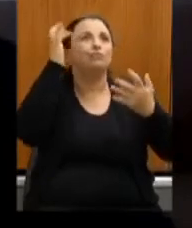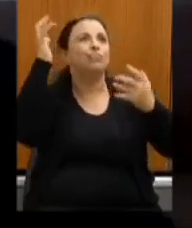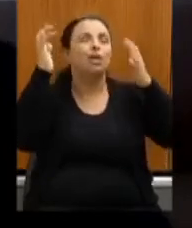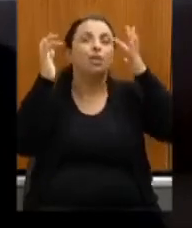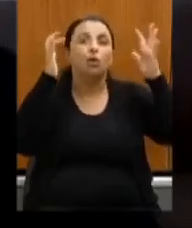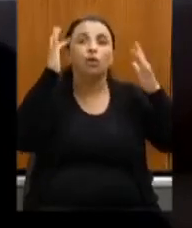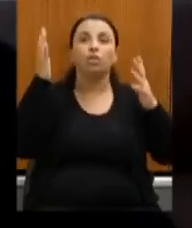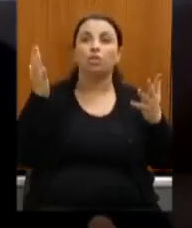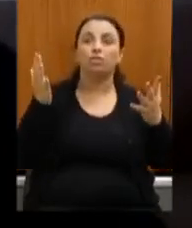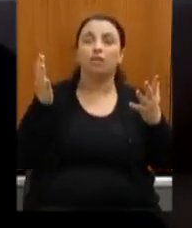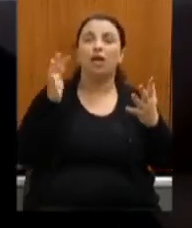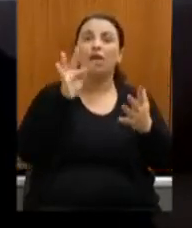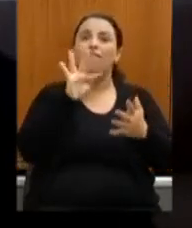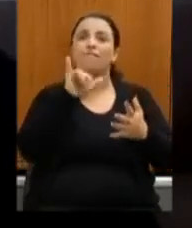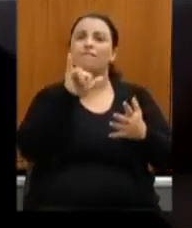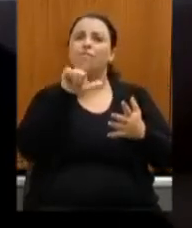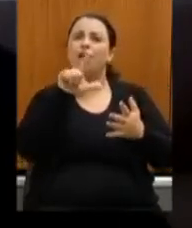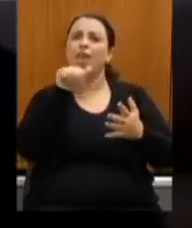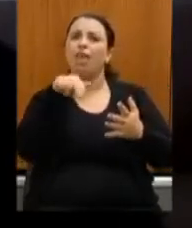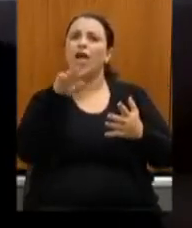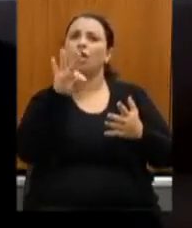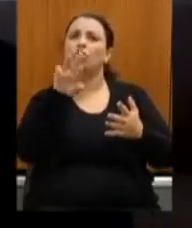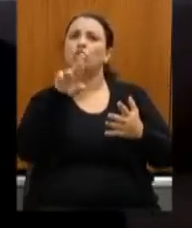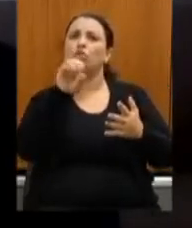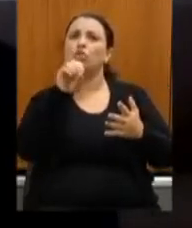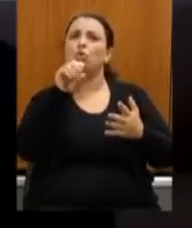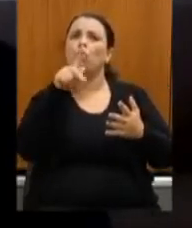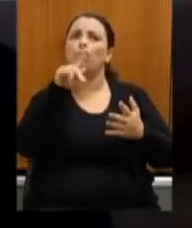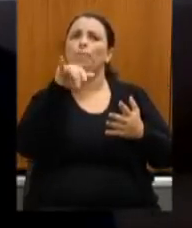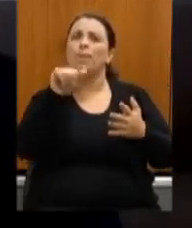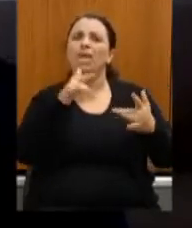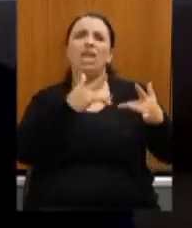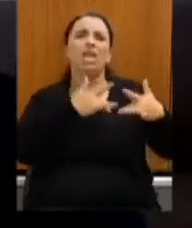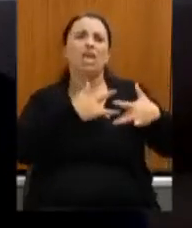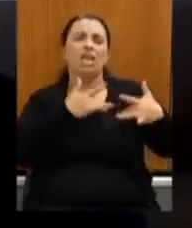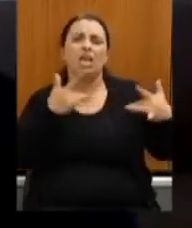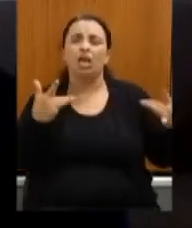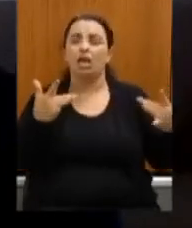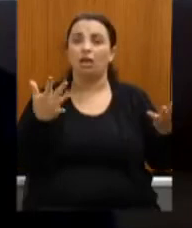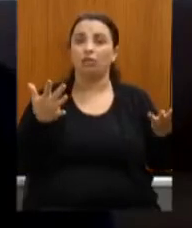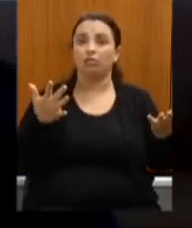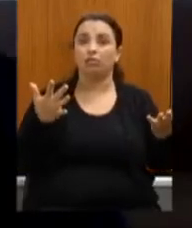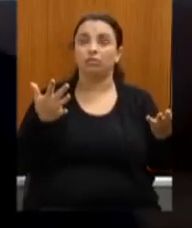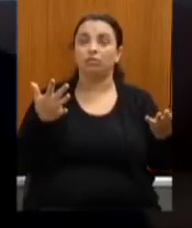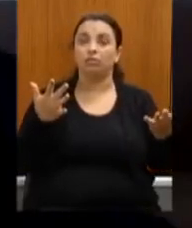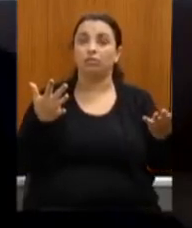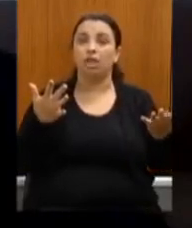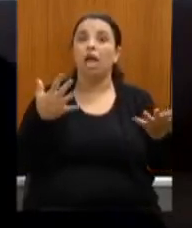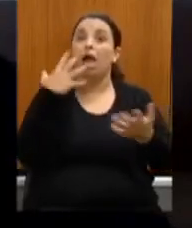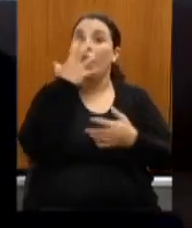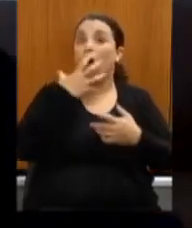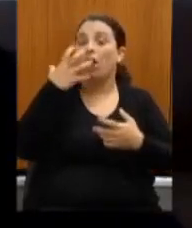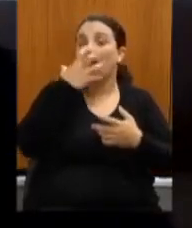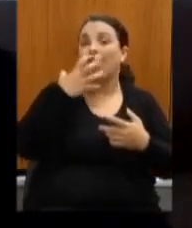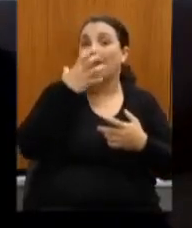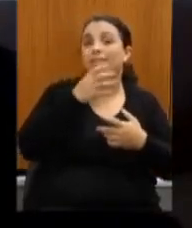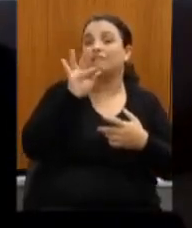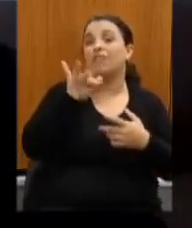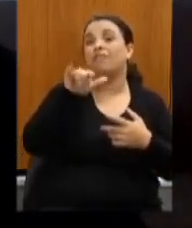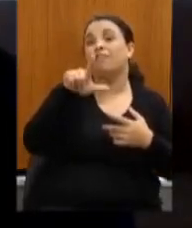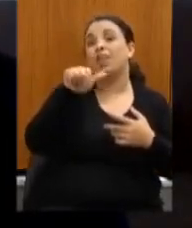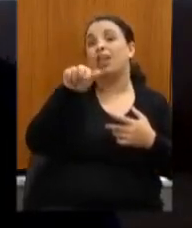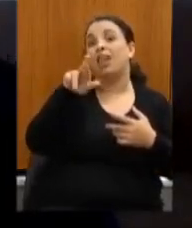filantropia a orquestra filarmônica são os